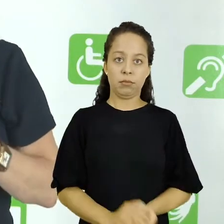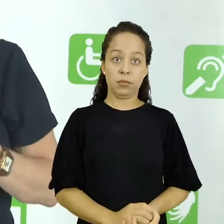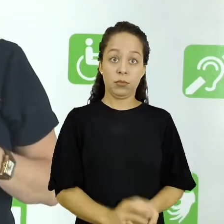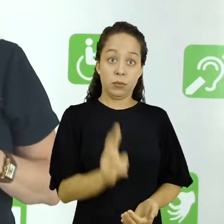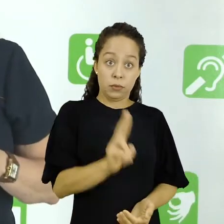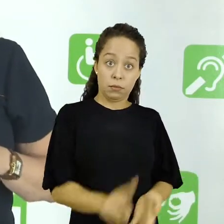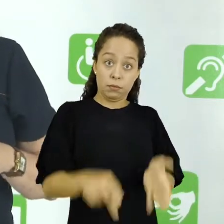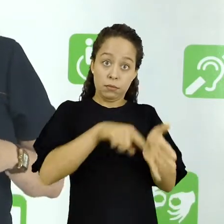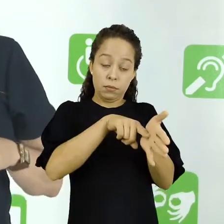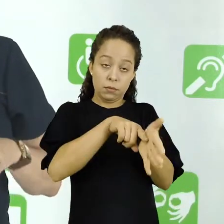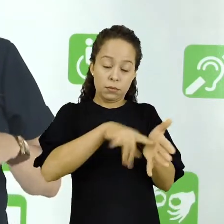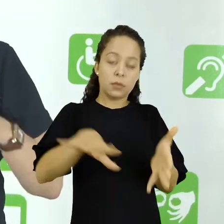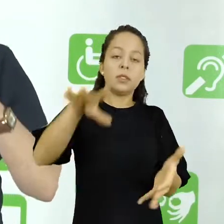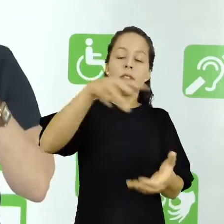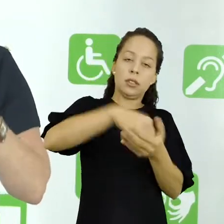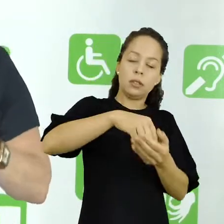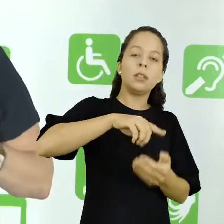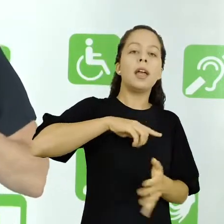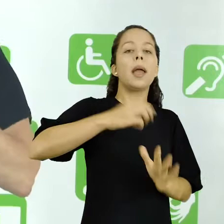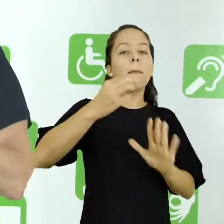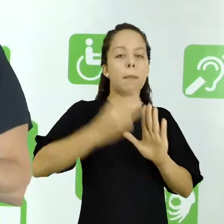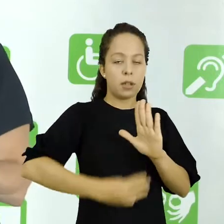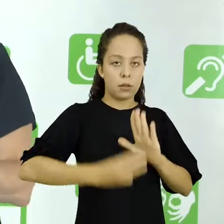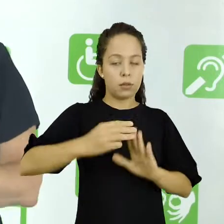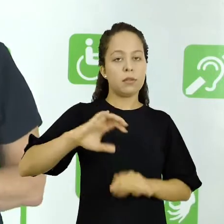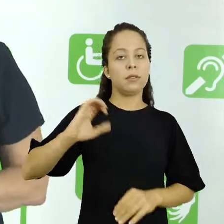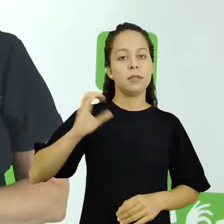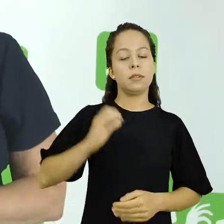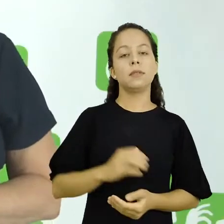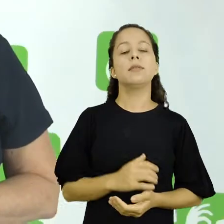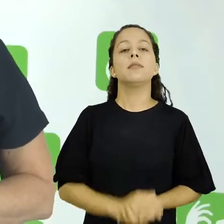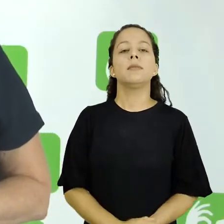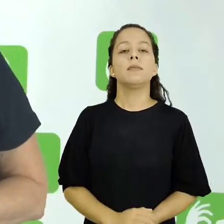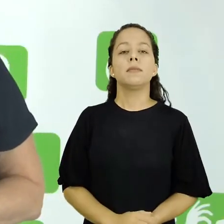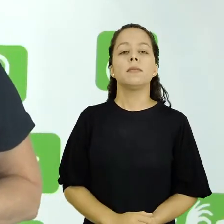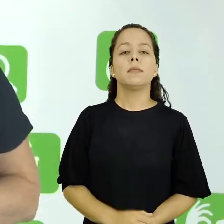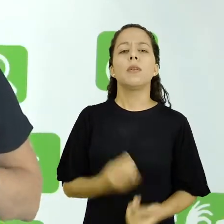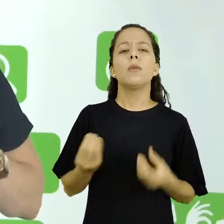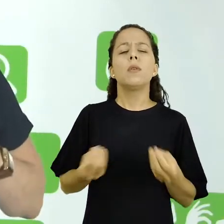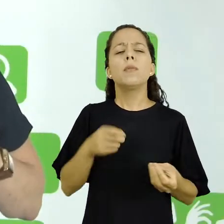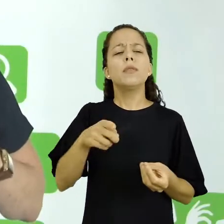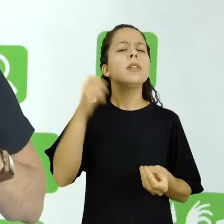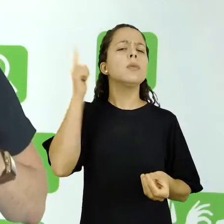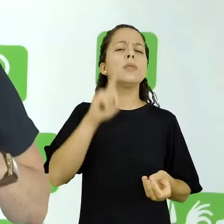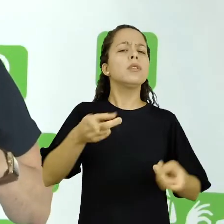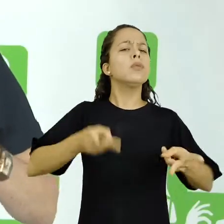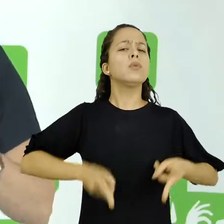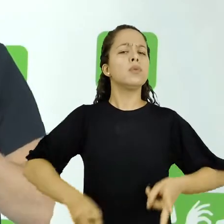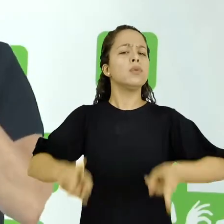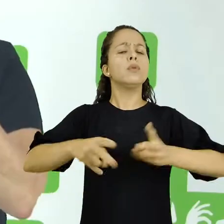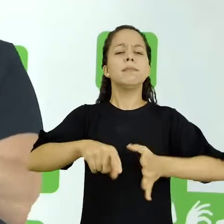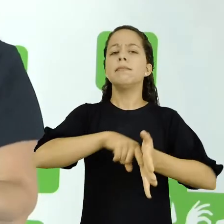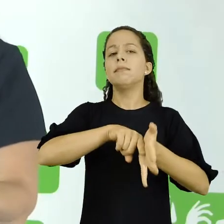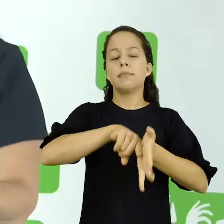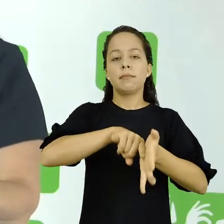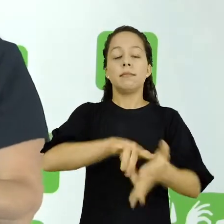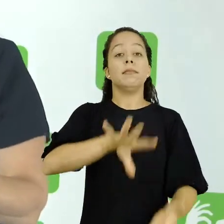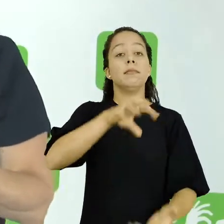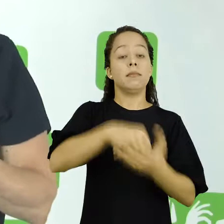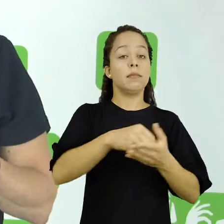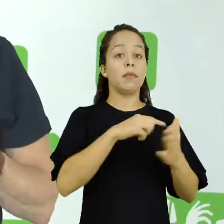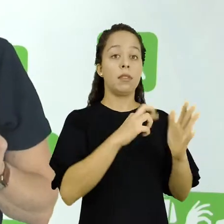delas você utiliza um método científico. Para que você proceda a uma